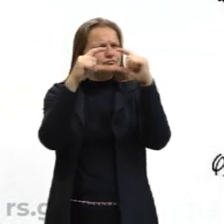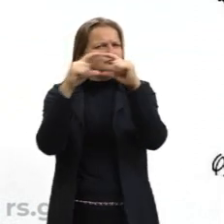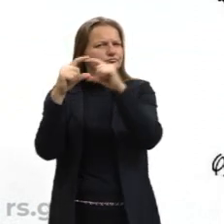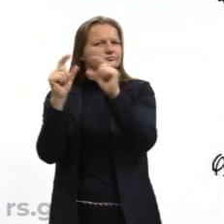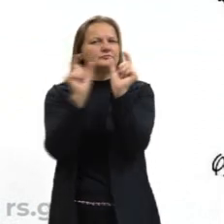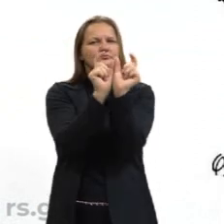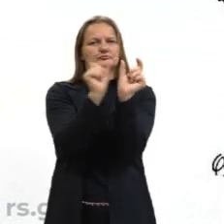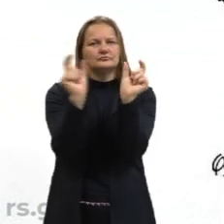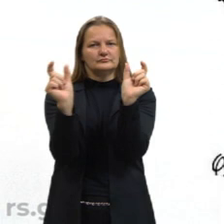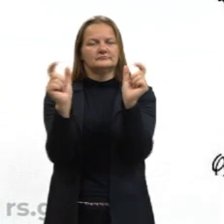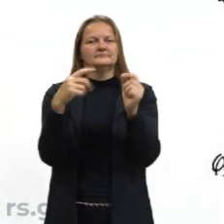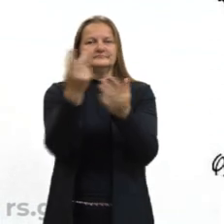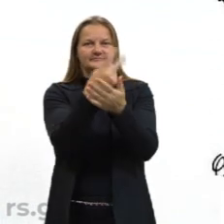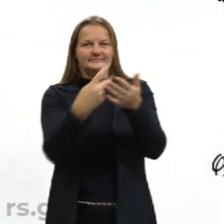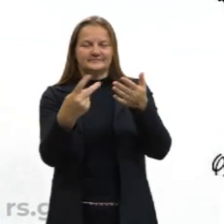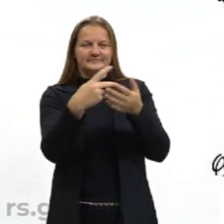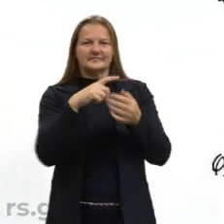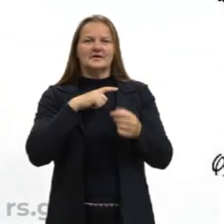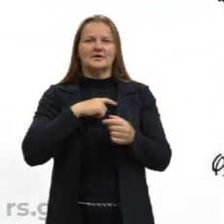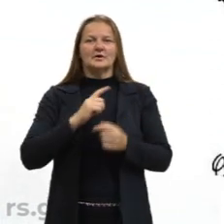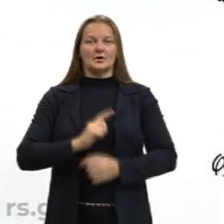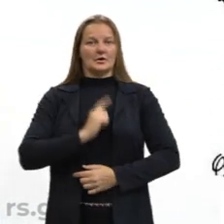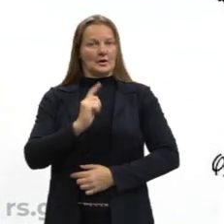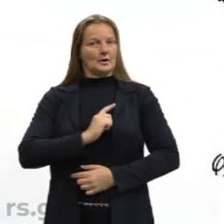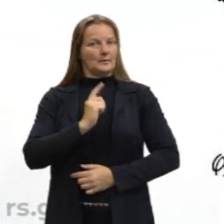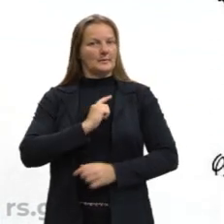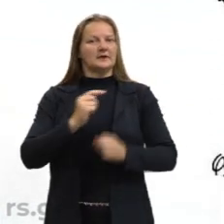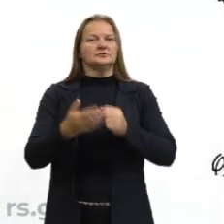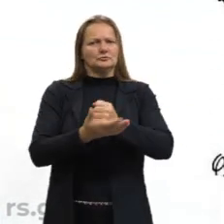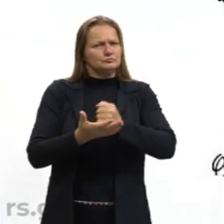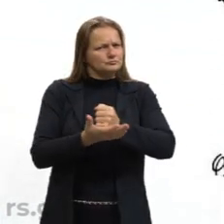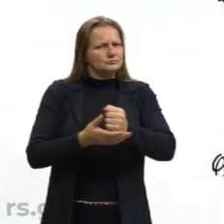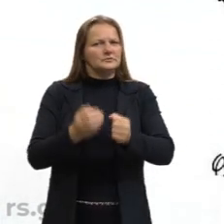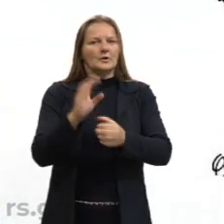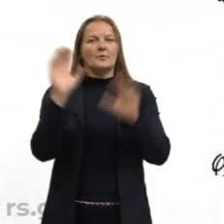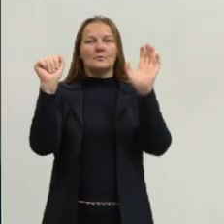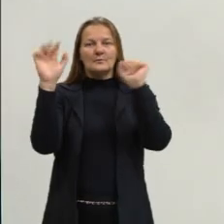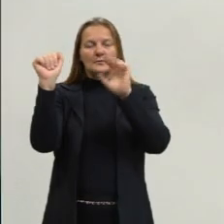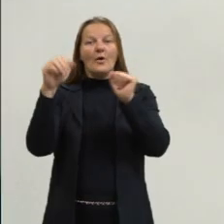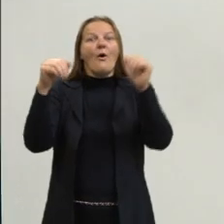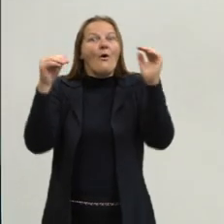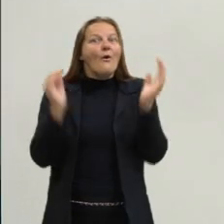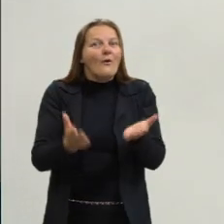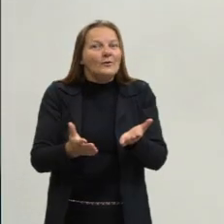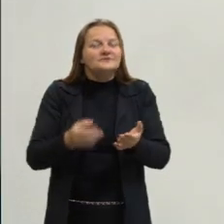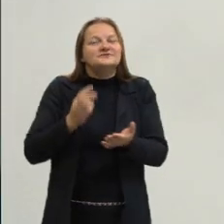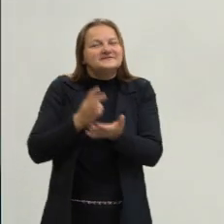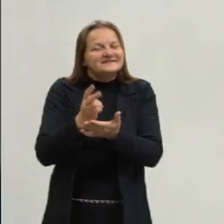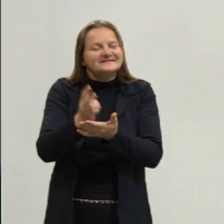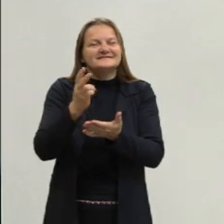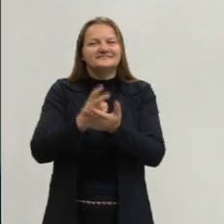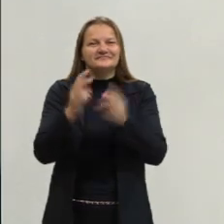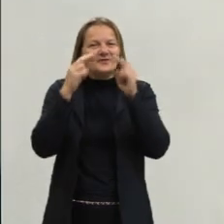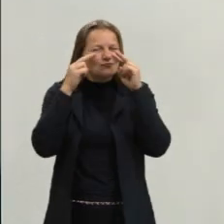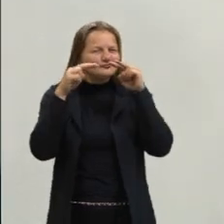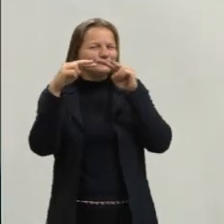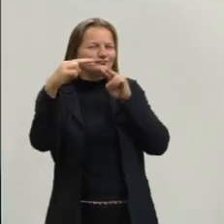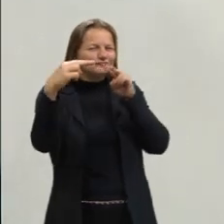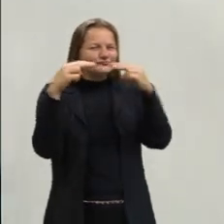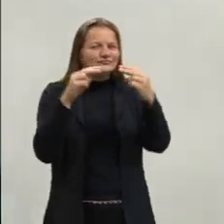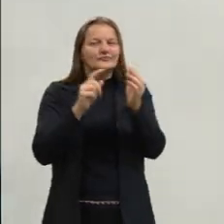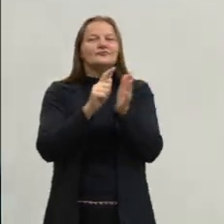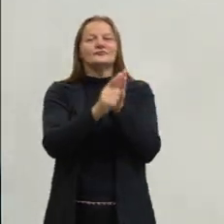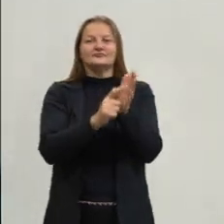Trabalhamos algumas questões gramaticais básicas da língua espanhola. E hoje, seguindo esse olhar pelos gêneros